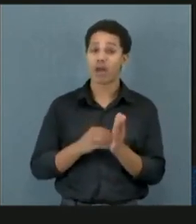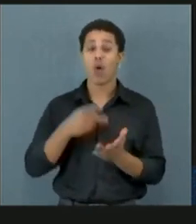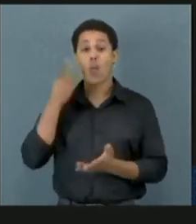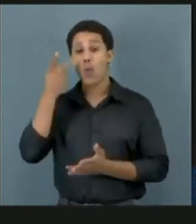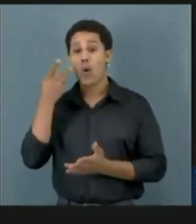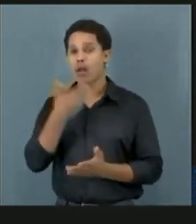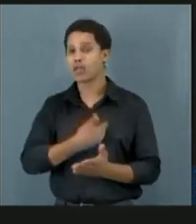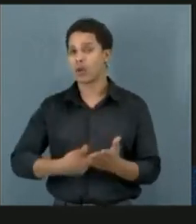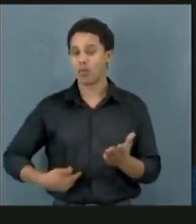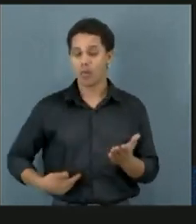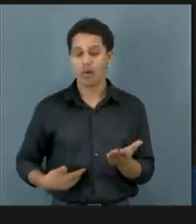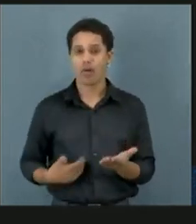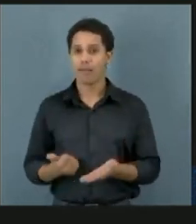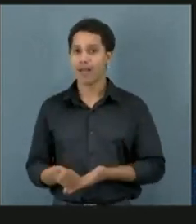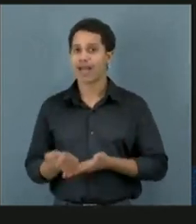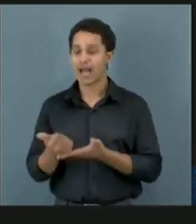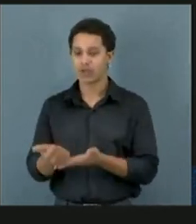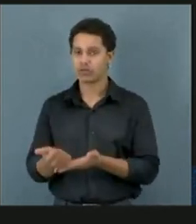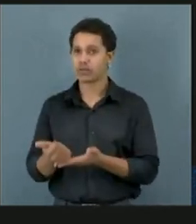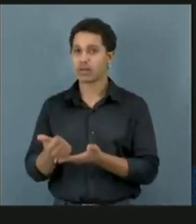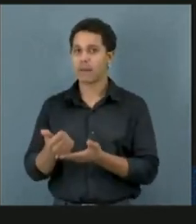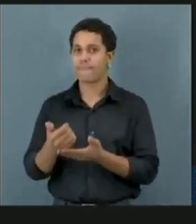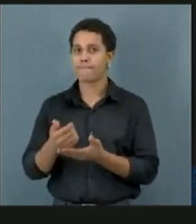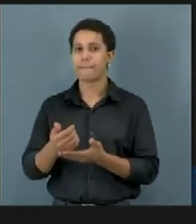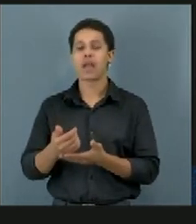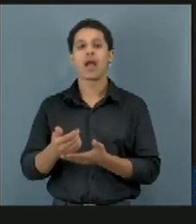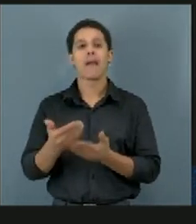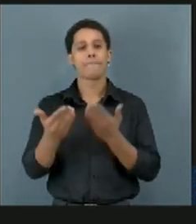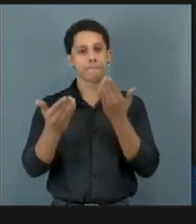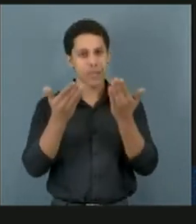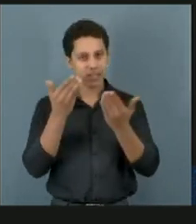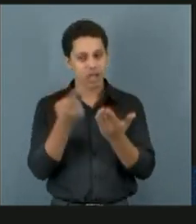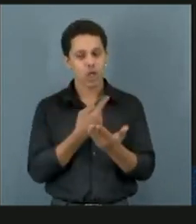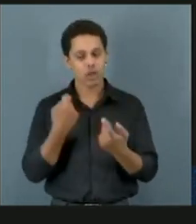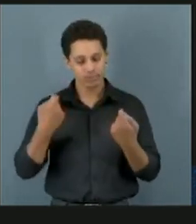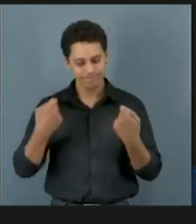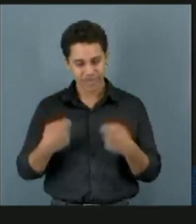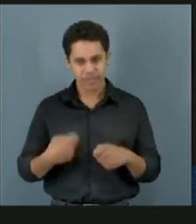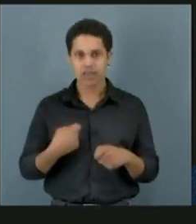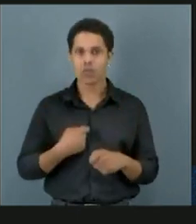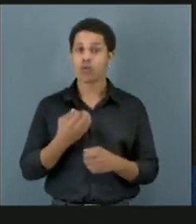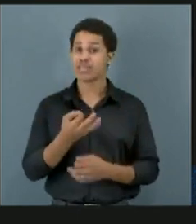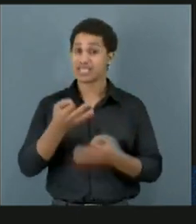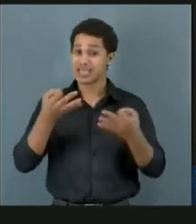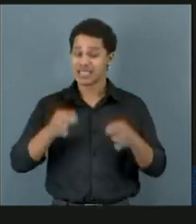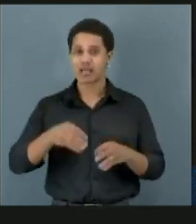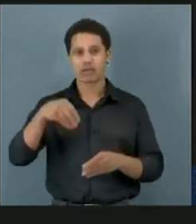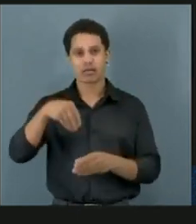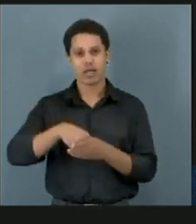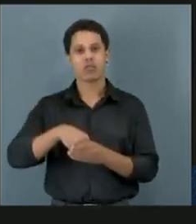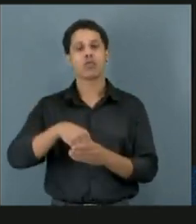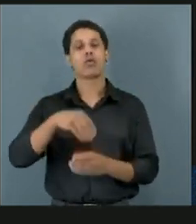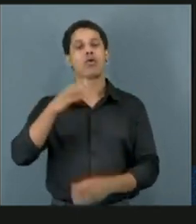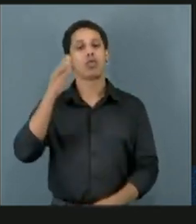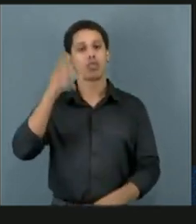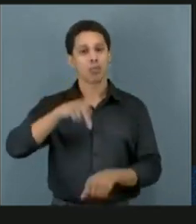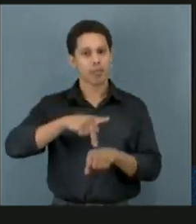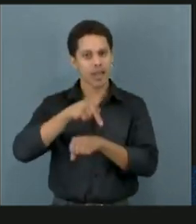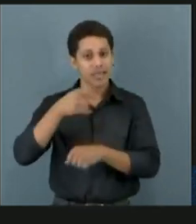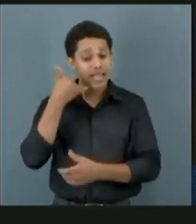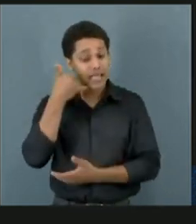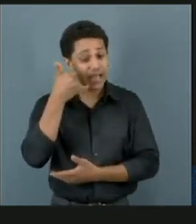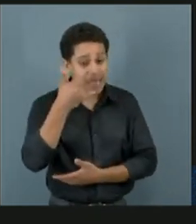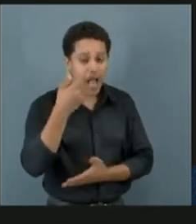adequada para a assistência psiquiátrica que nós necessitamos adequadamente no país. Ligar, marcar uma consulta, ser